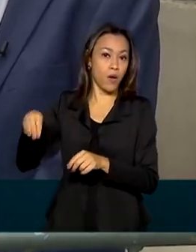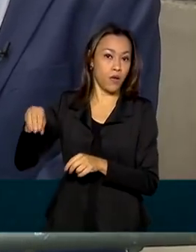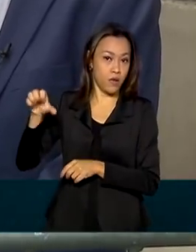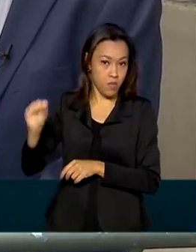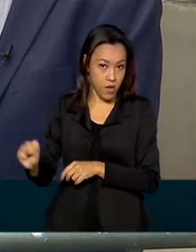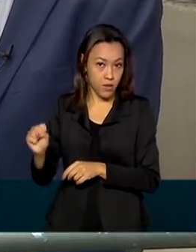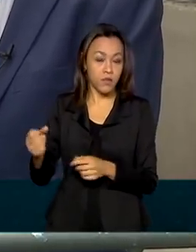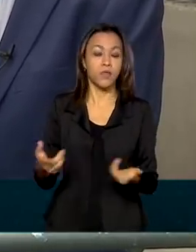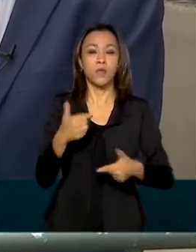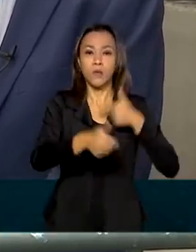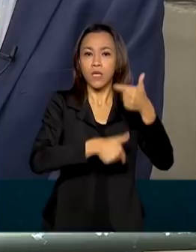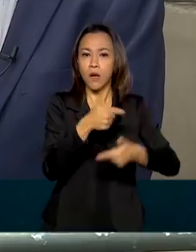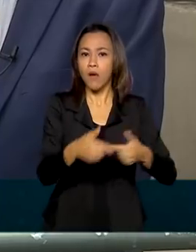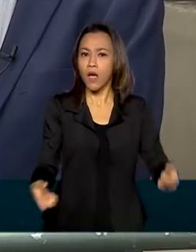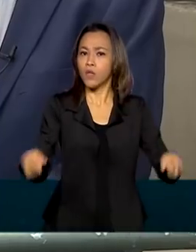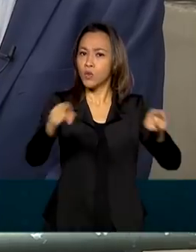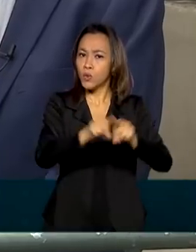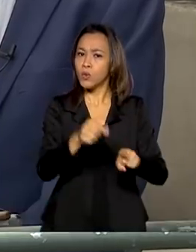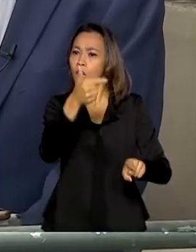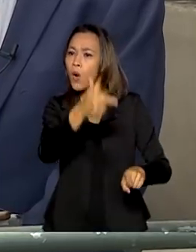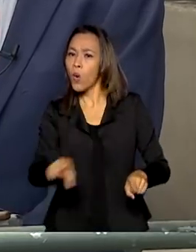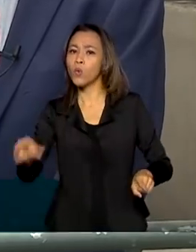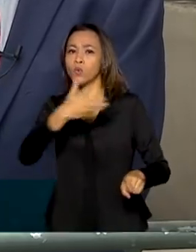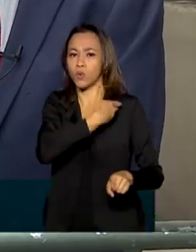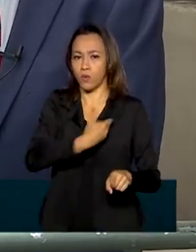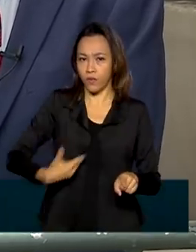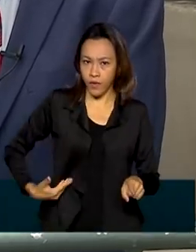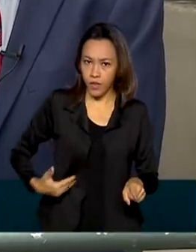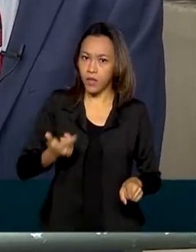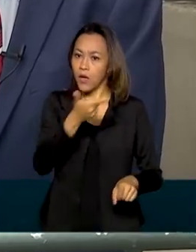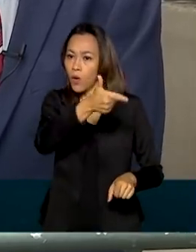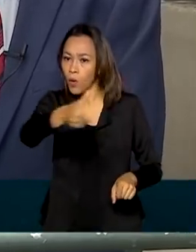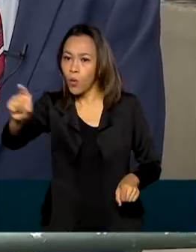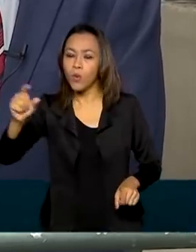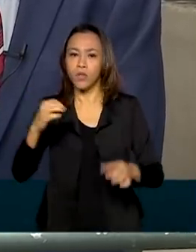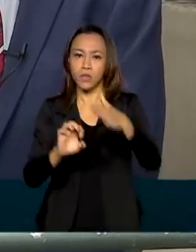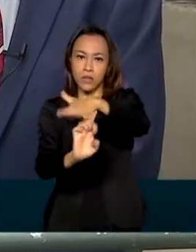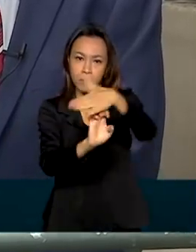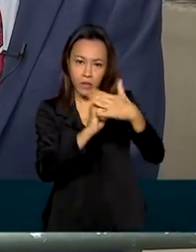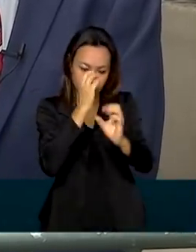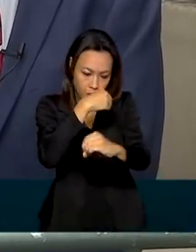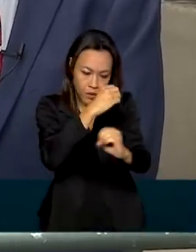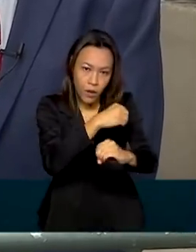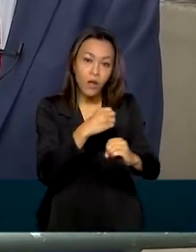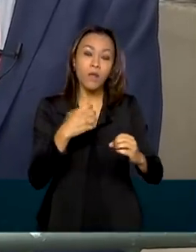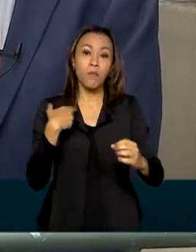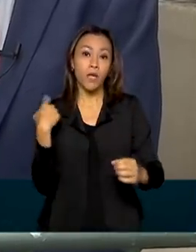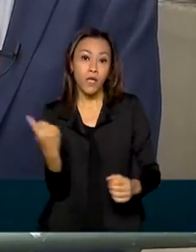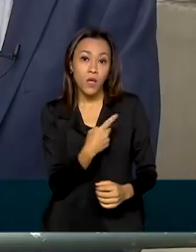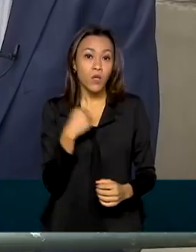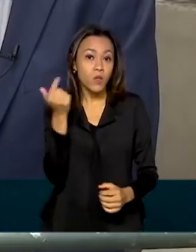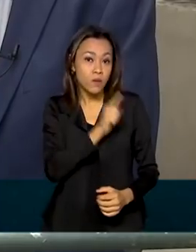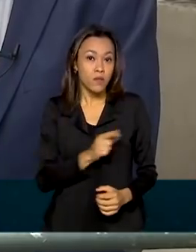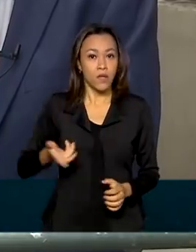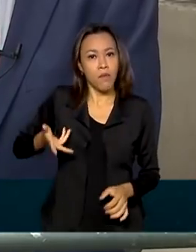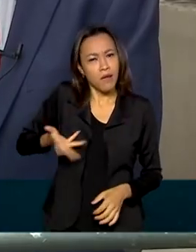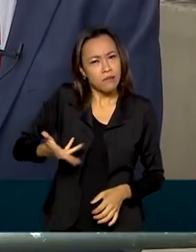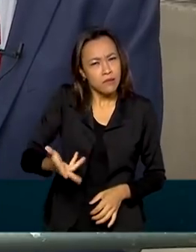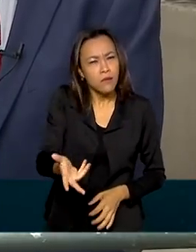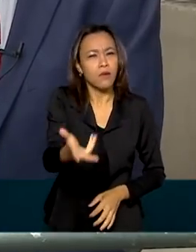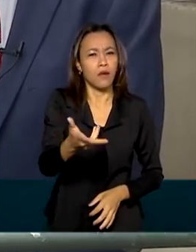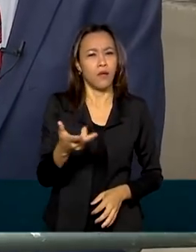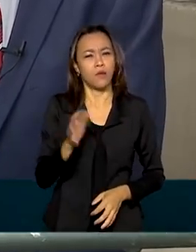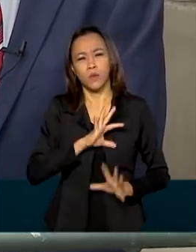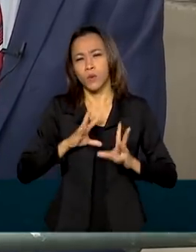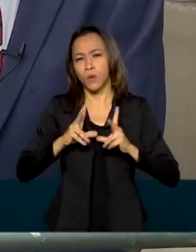ações junto a outros governos e a outros laboratórios, para que a gente possa acelerar todas essas